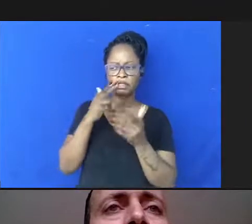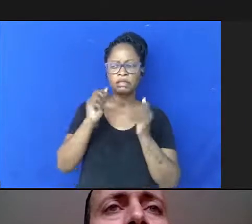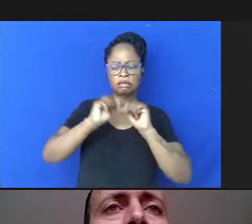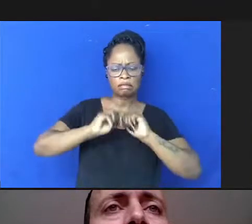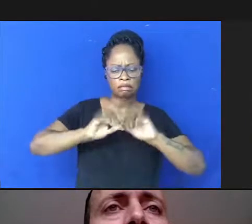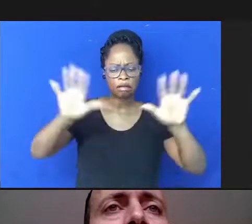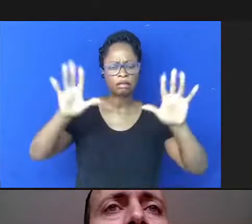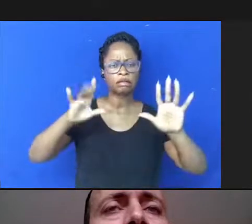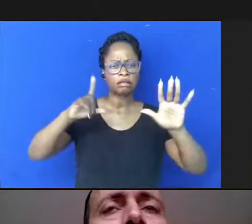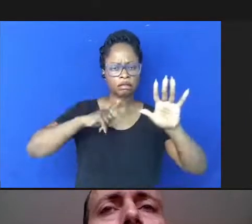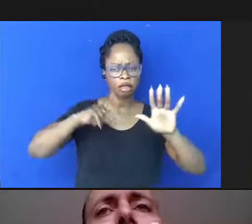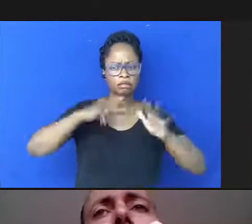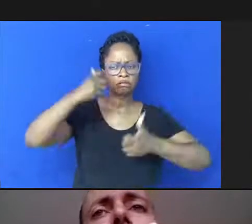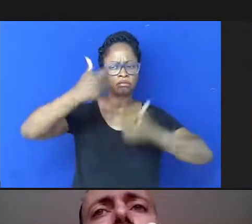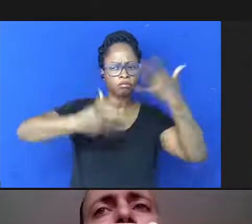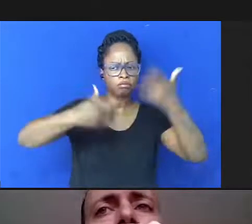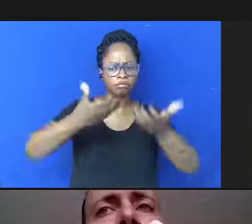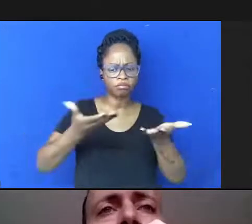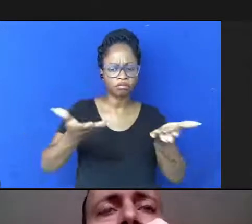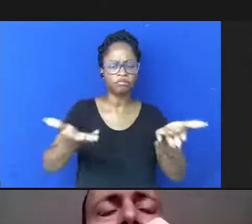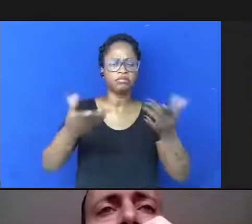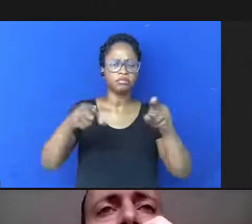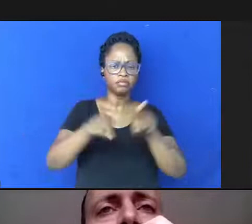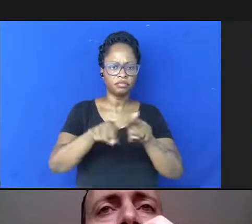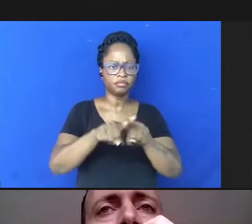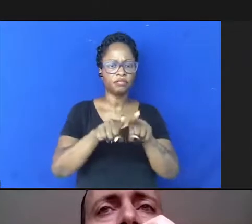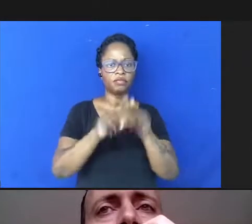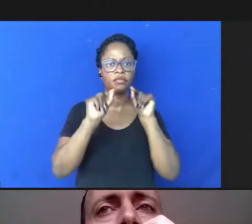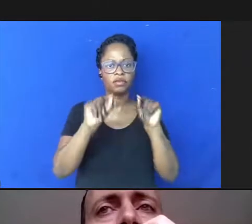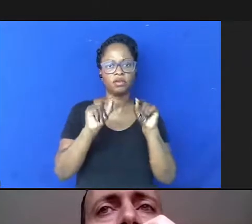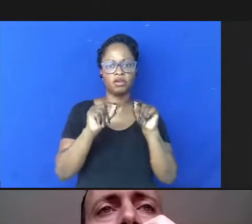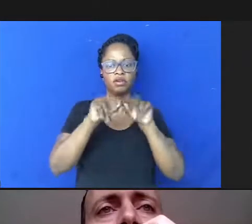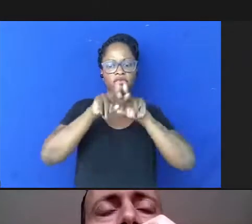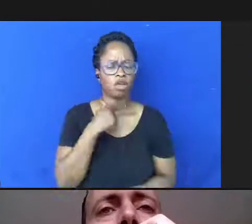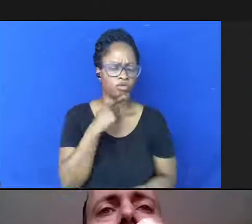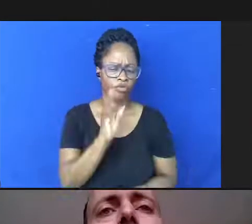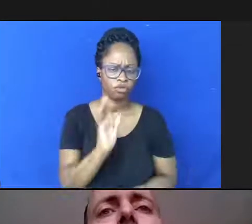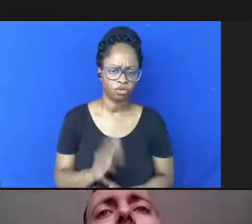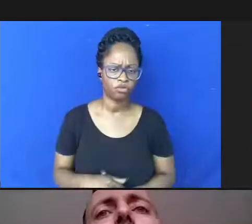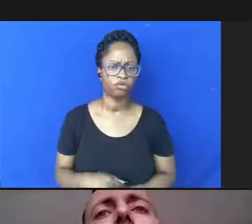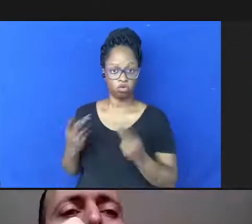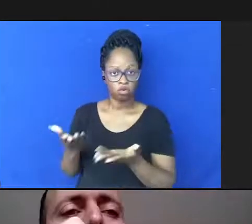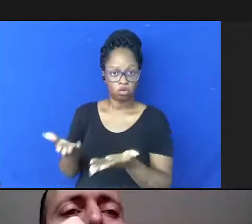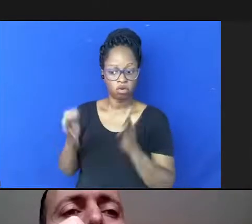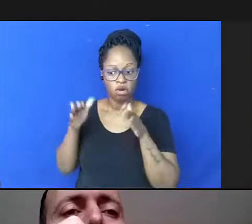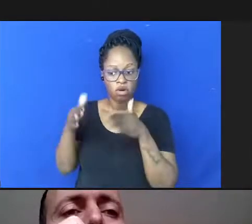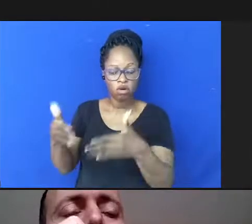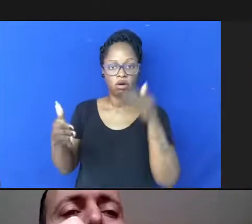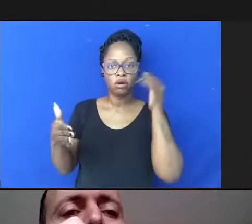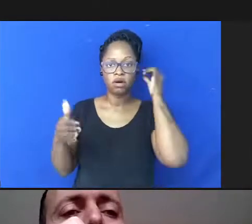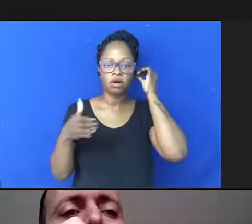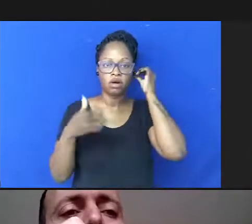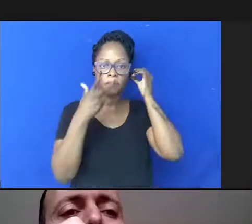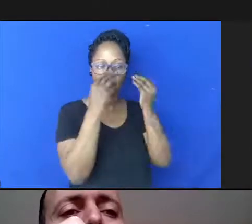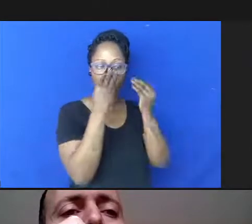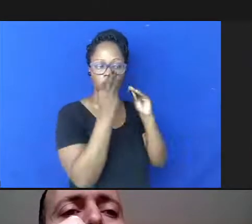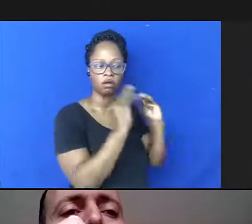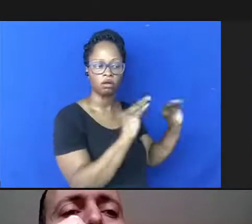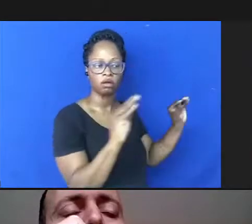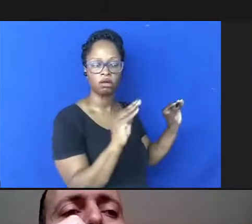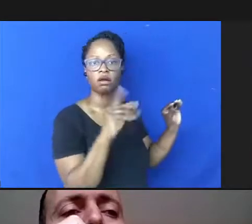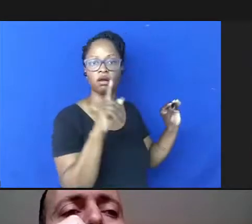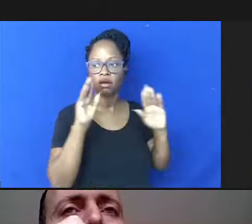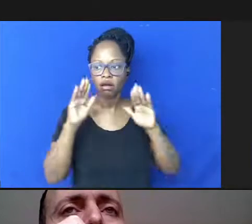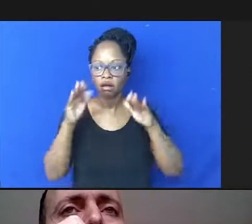nas explanações e também nos vários documentos que estão novos de que fosse um foco